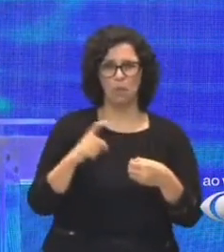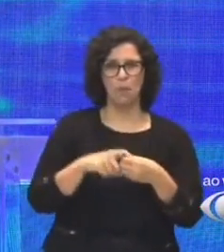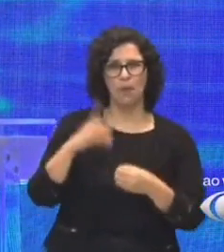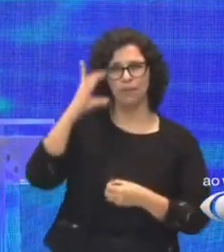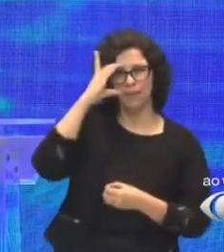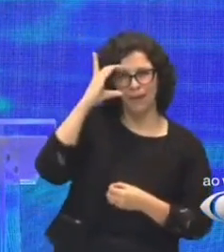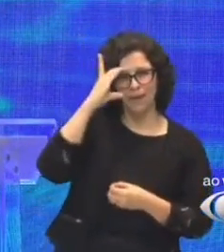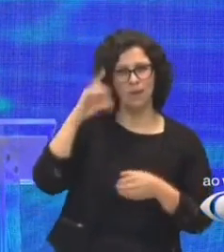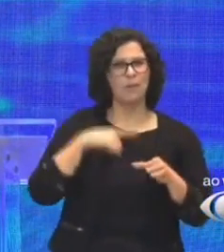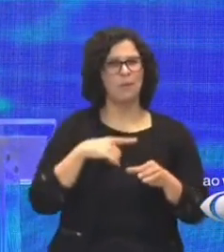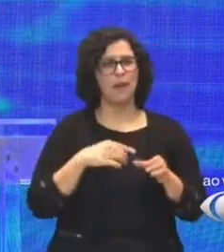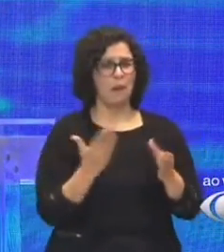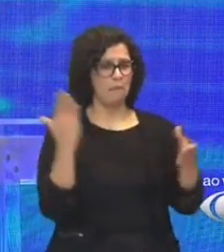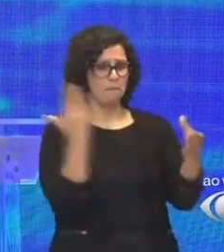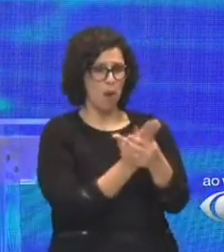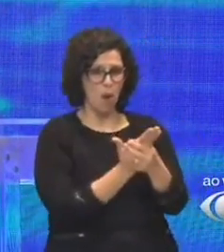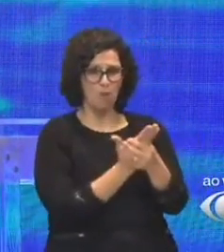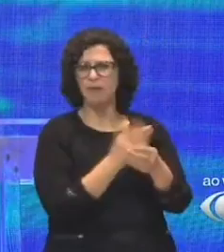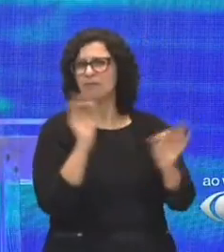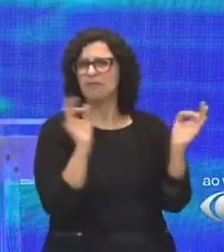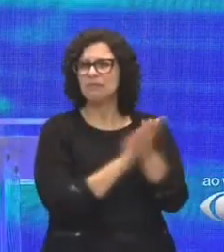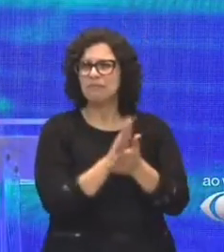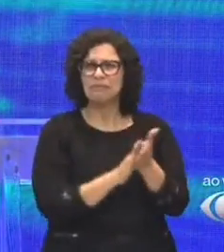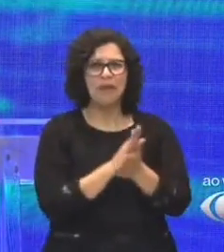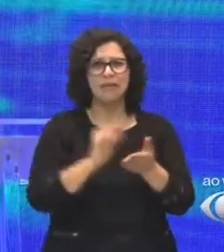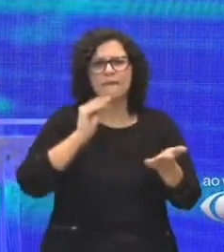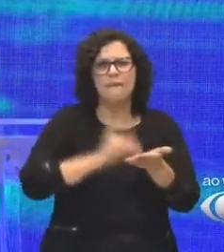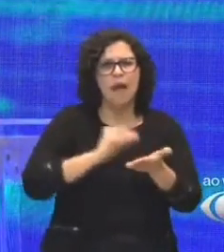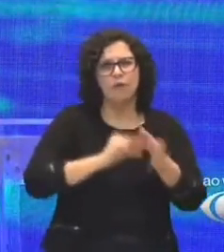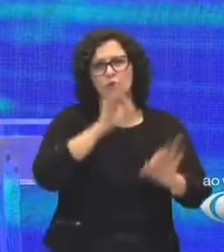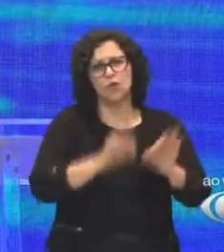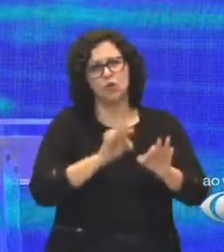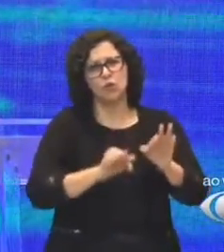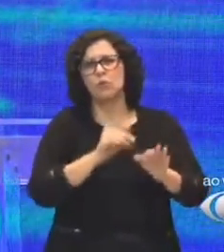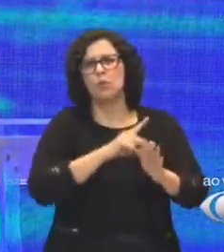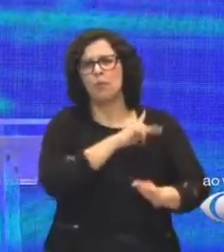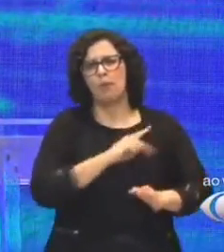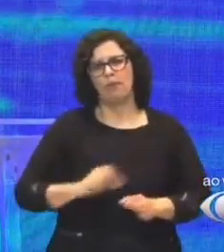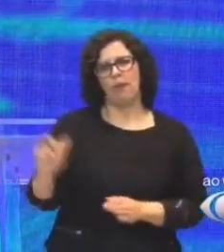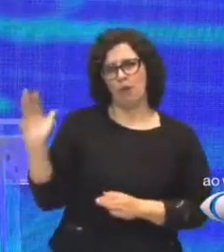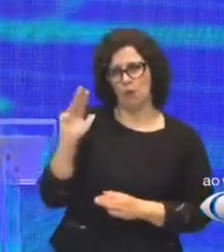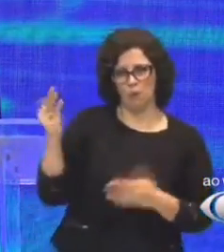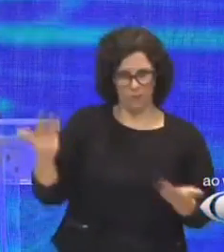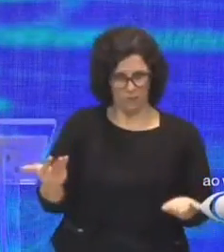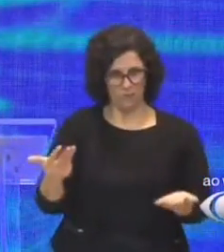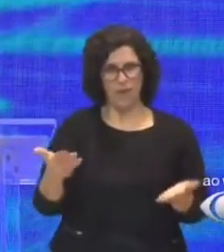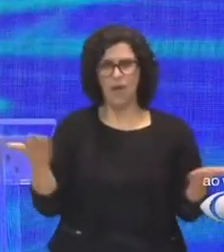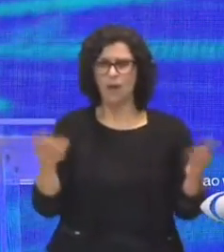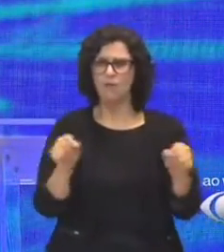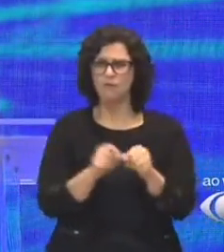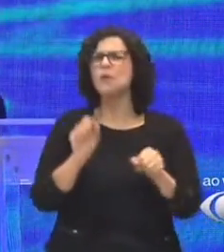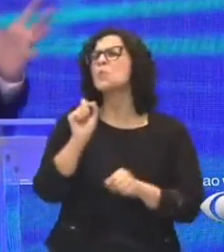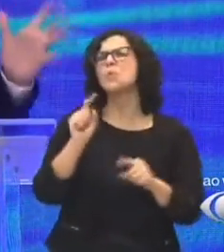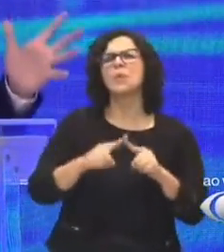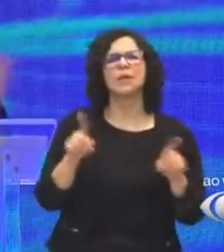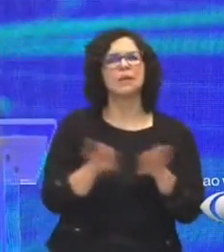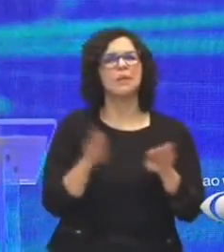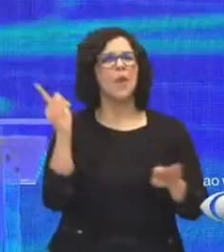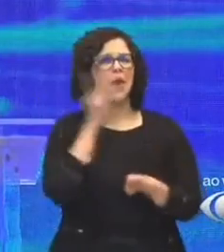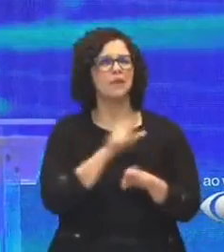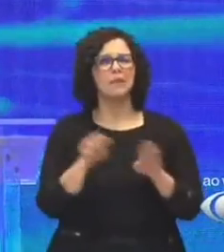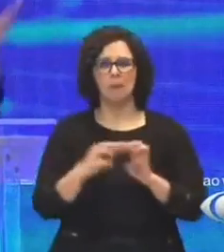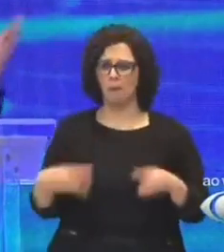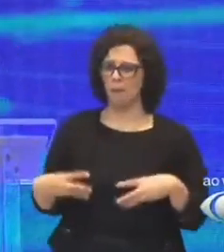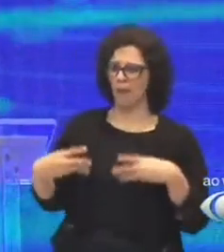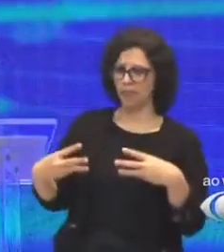para condenar sem prova, de forma injusta, o presidente Lula. E fez isso para quê? Para ganhar o